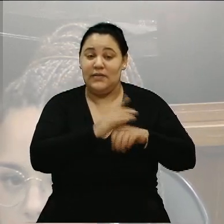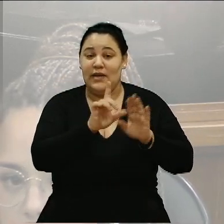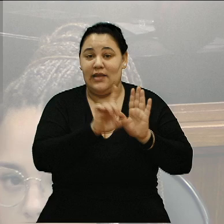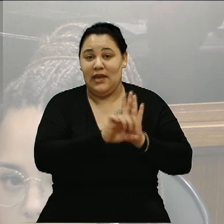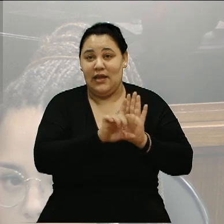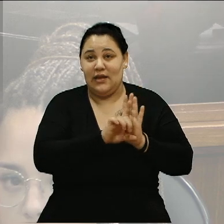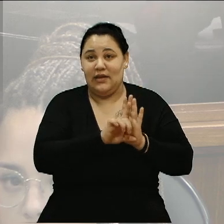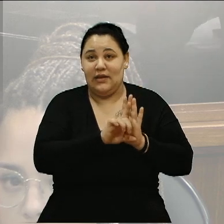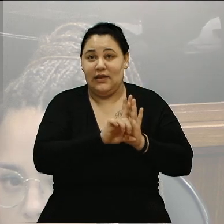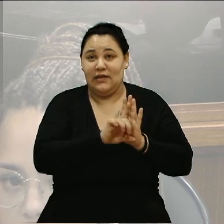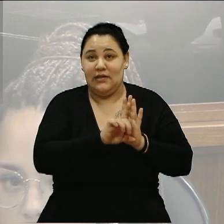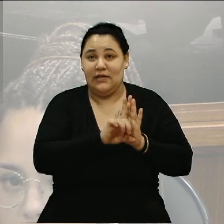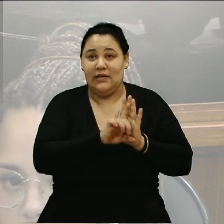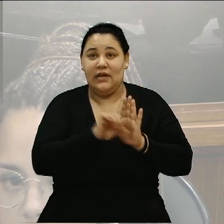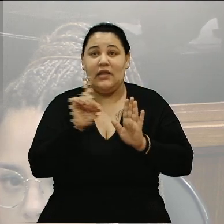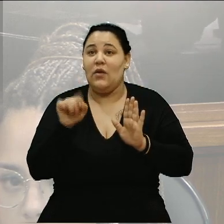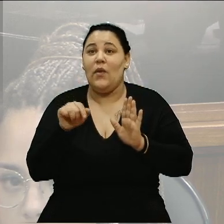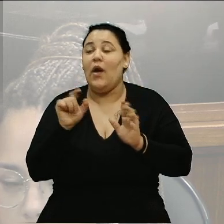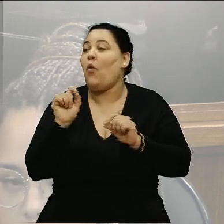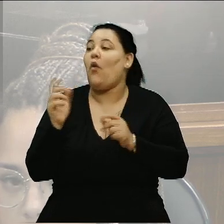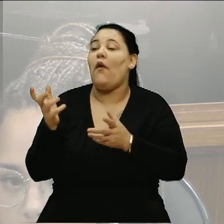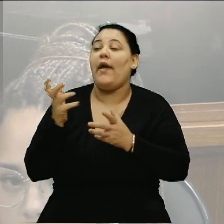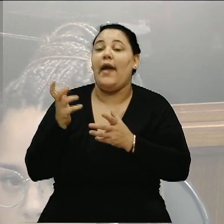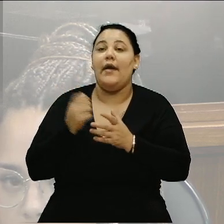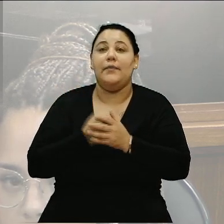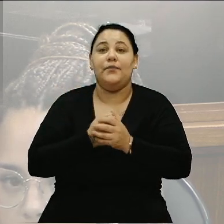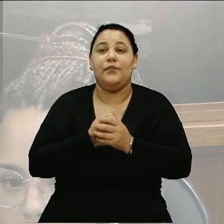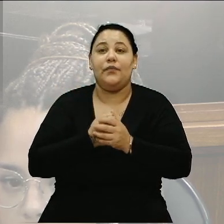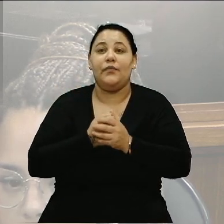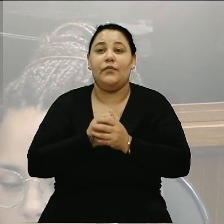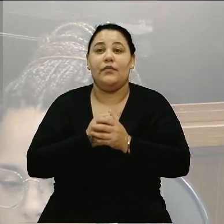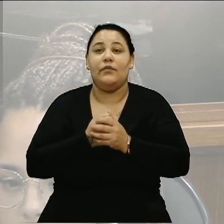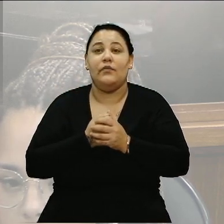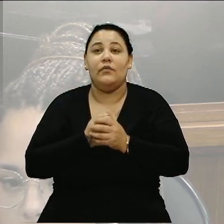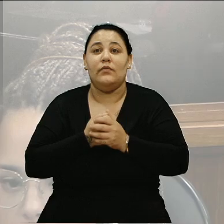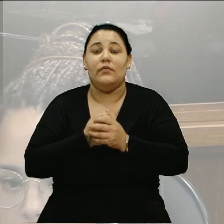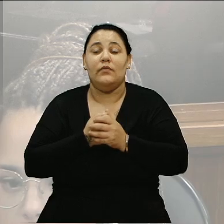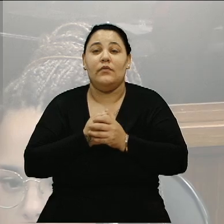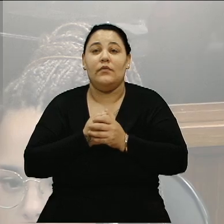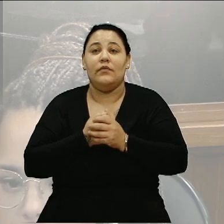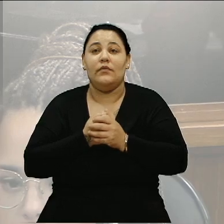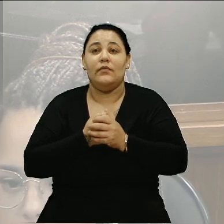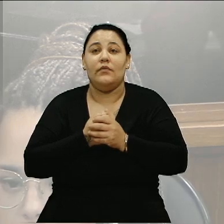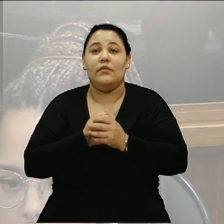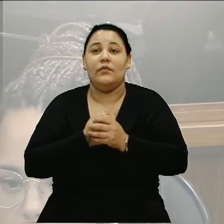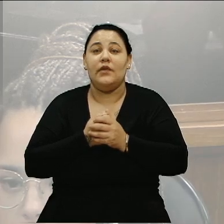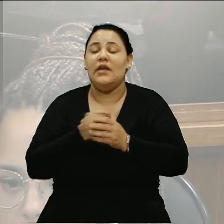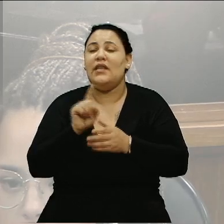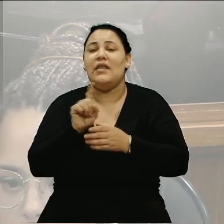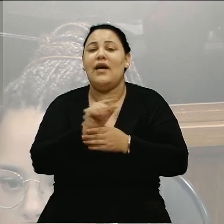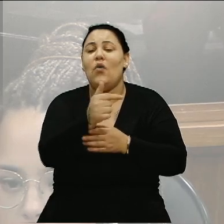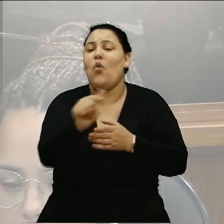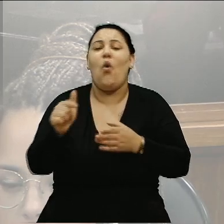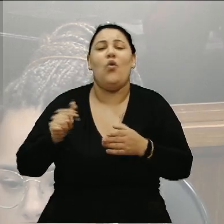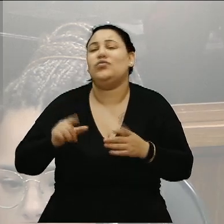meu bem querer, e não o meu fígado, e não outras intenções.